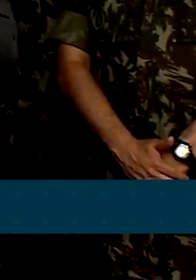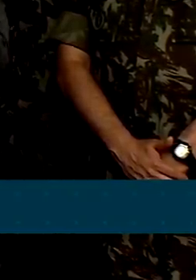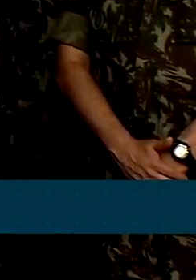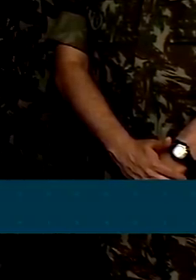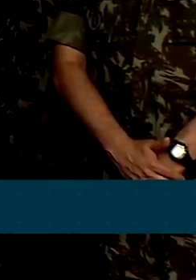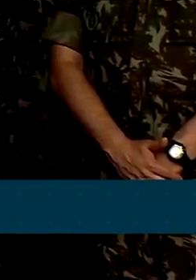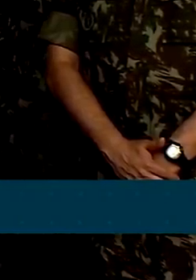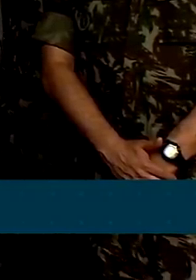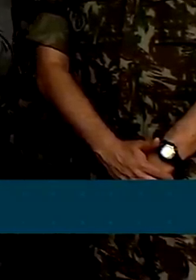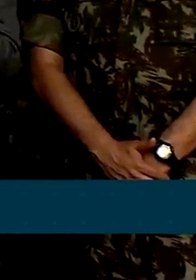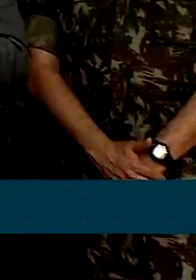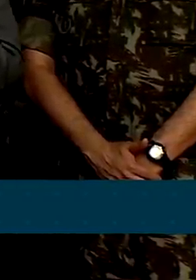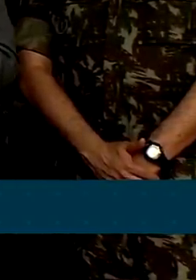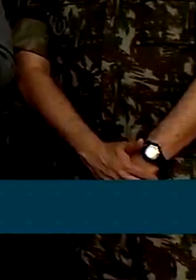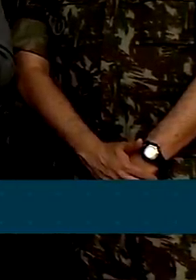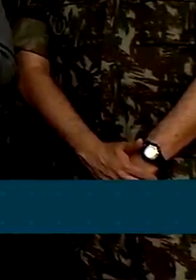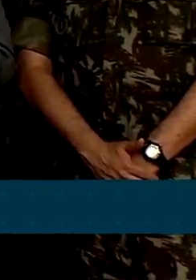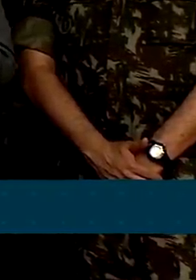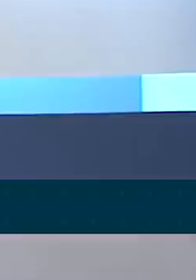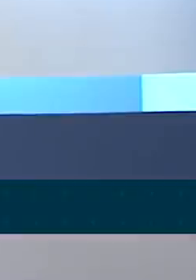no futuro um Brasil melhor.